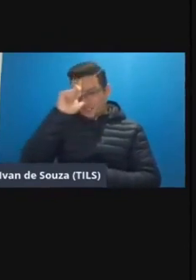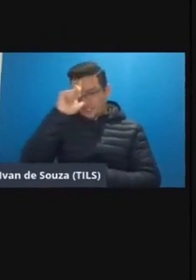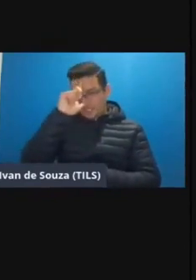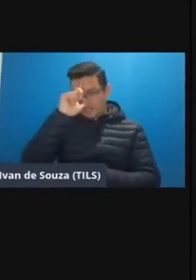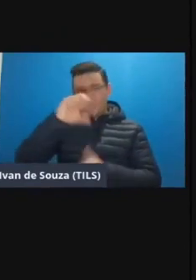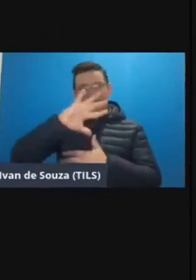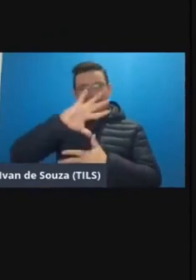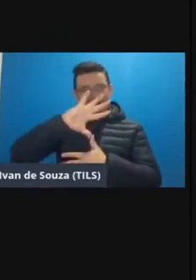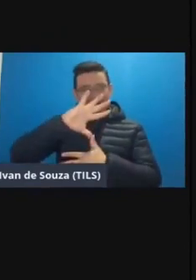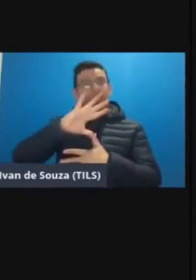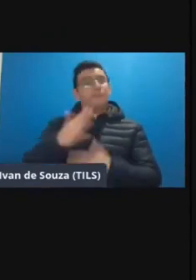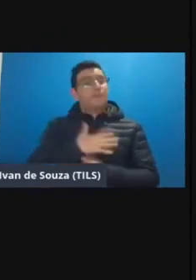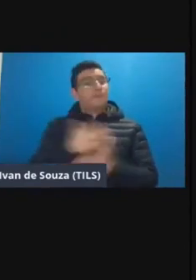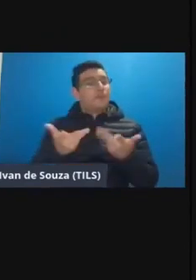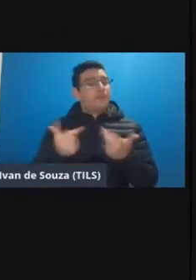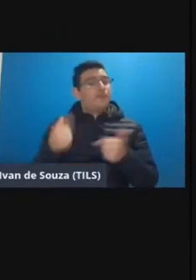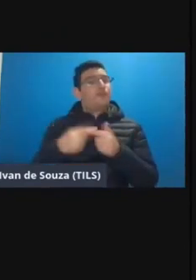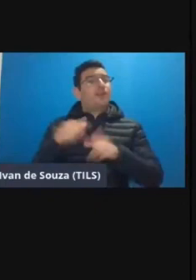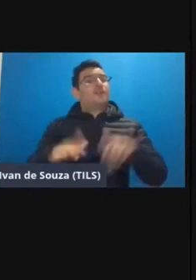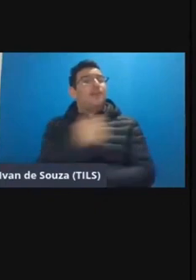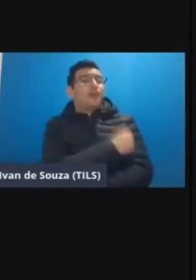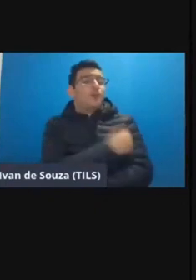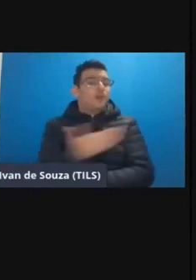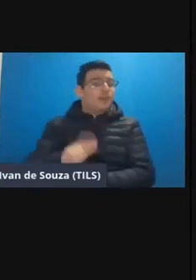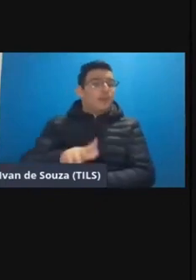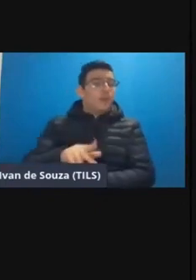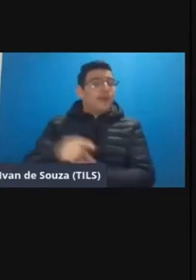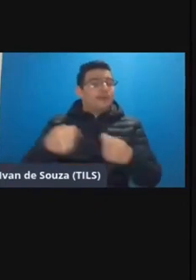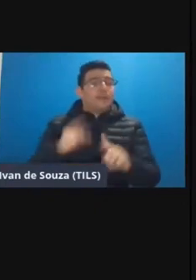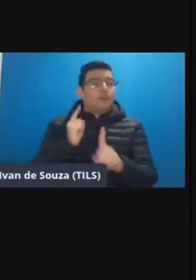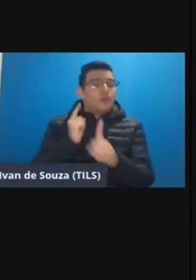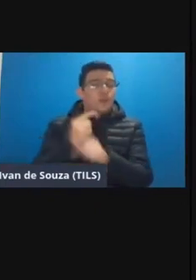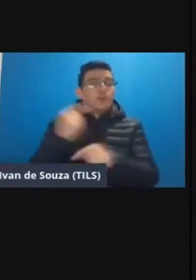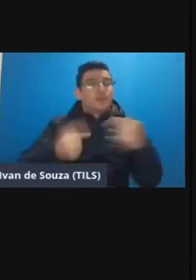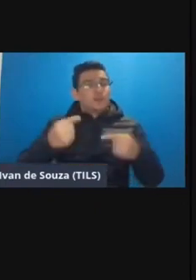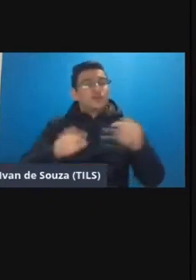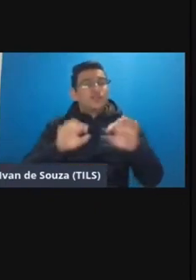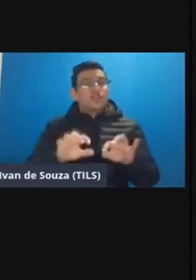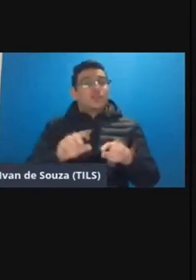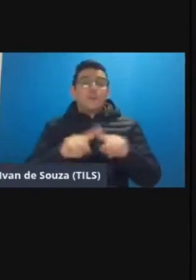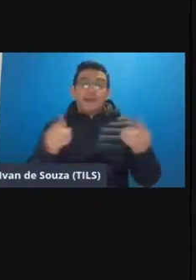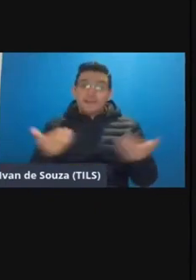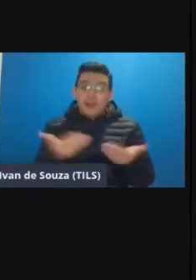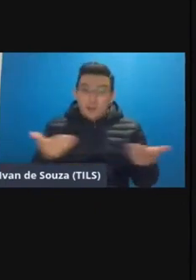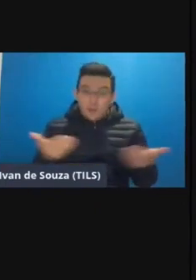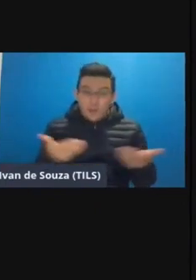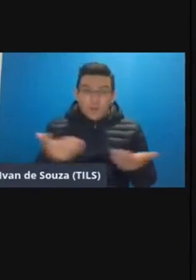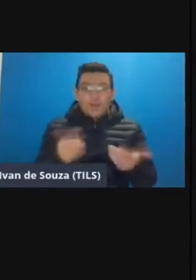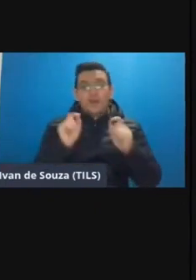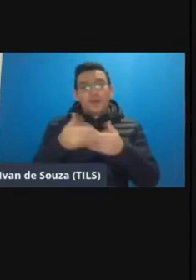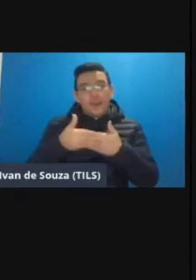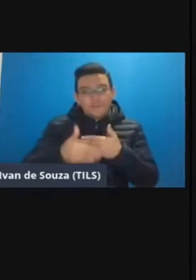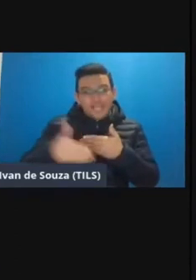foi fantástico que talvez para esses estudantes não era necessidade daquele encontro para discutir aquilo mas agora a proposição a